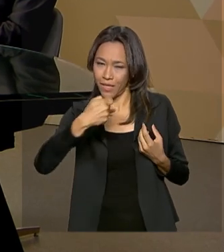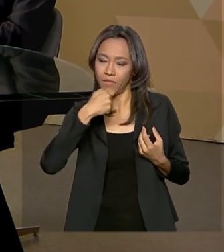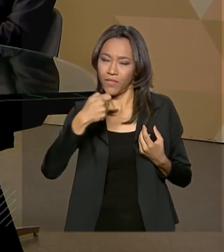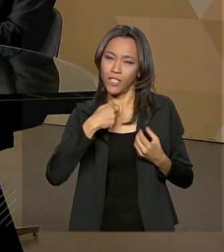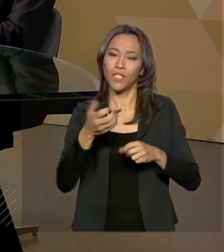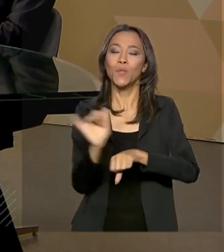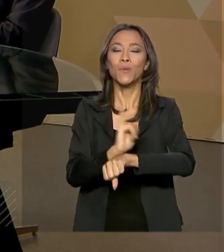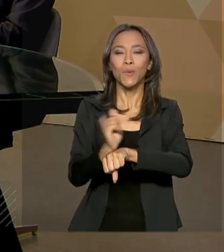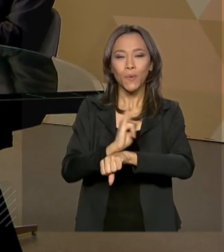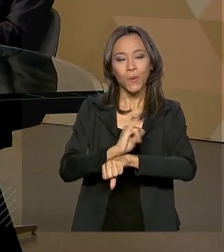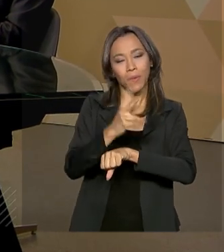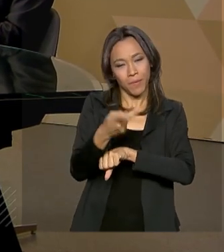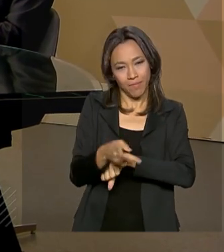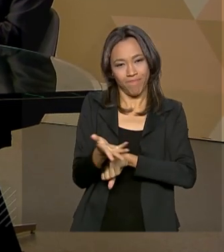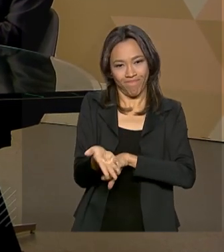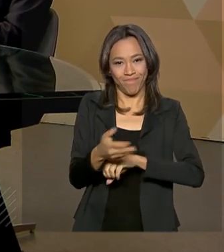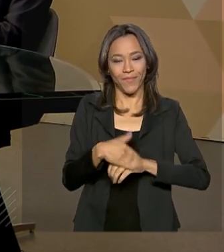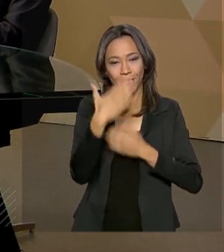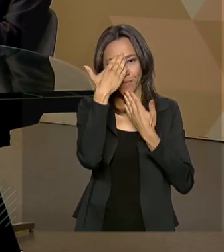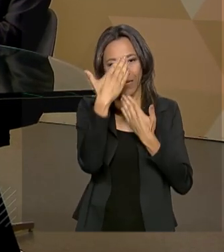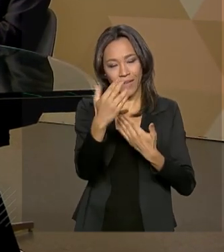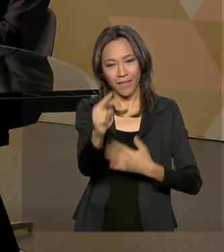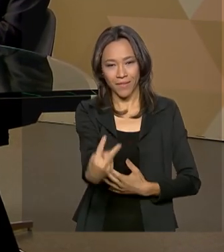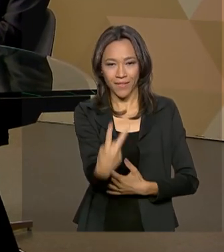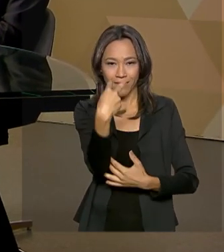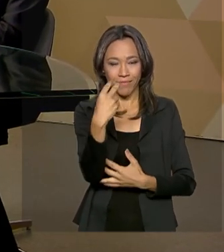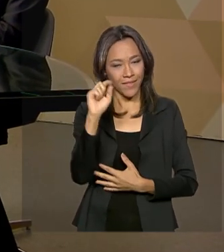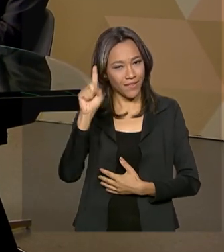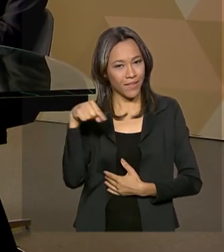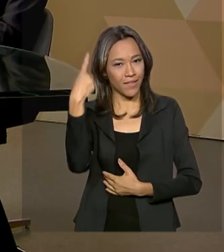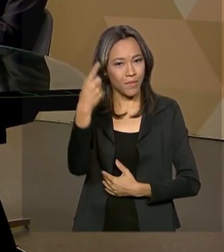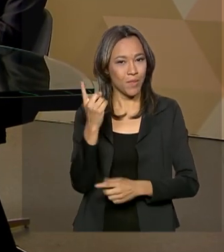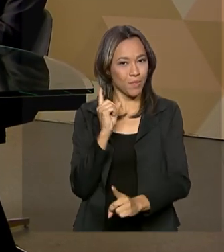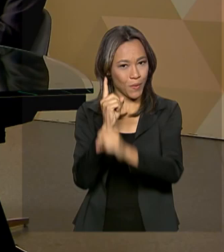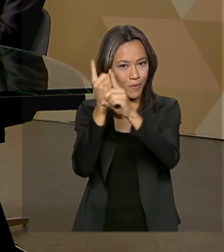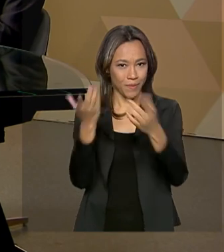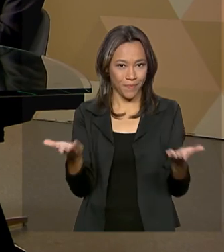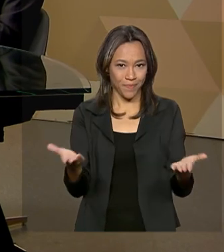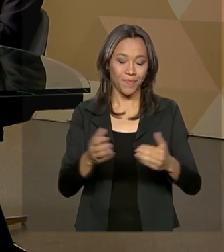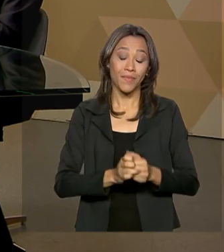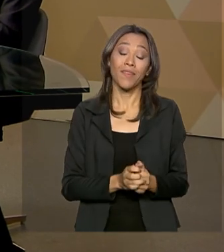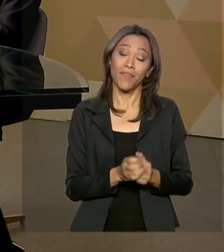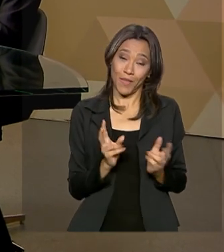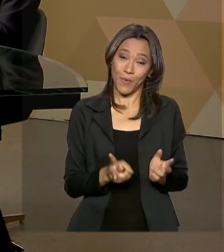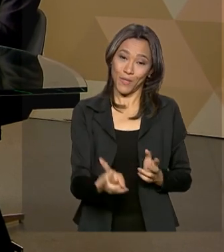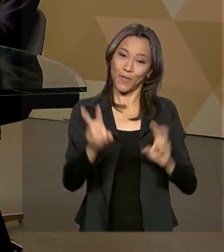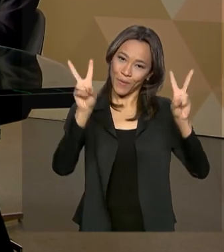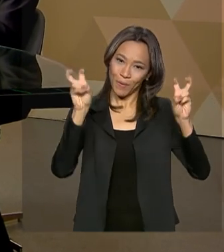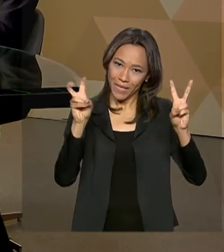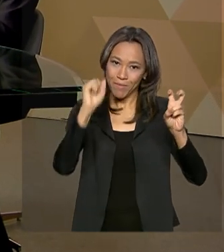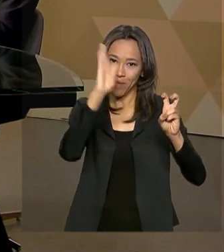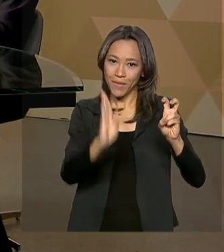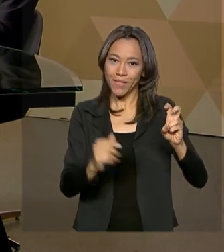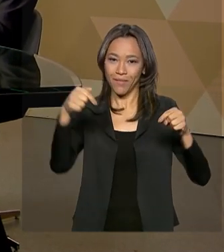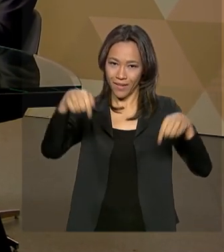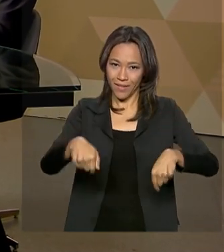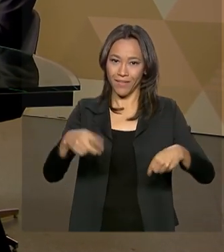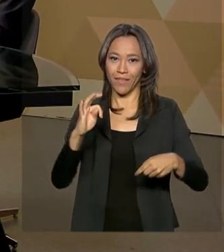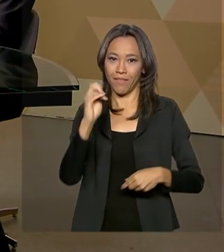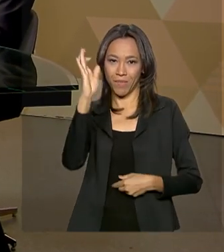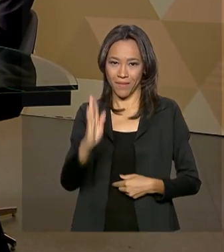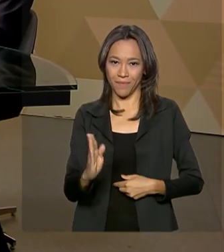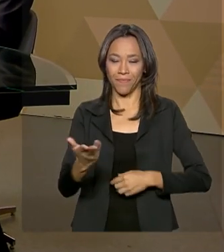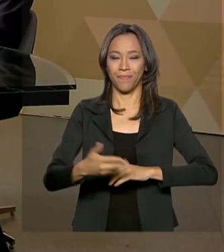e também no EBC Play. Obrigado pela companhia e até o próximo programa. E o Brasil continua em pauta aqui na TV Brasil.